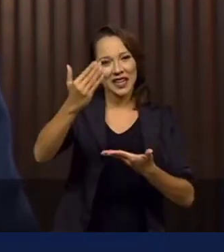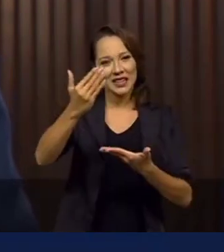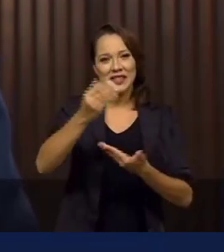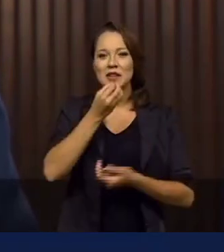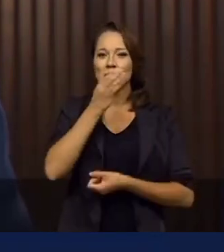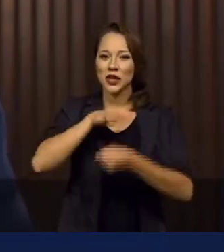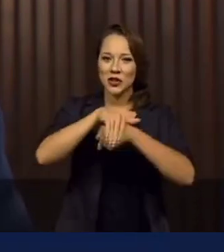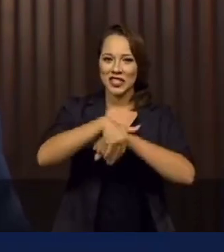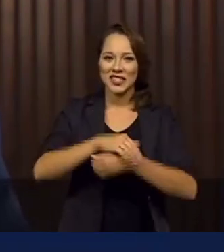obrigado e boa noite.